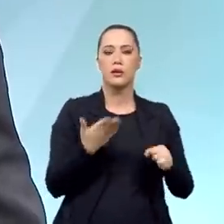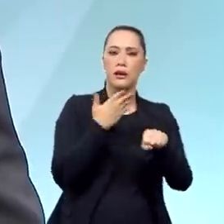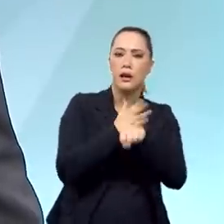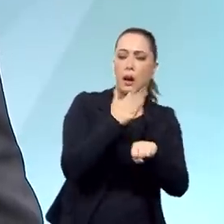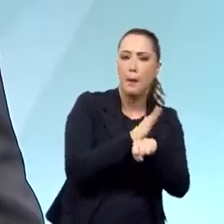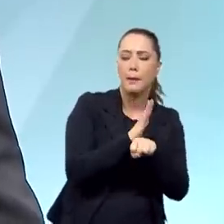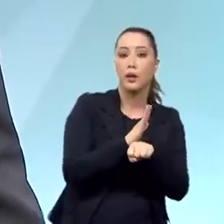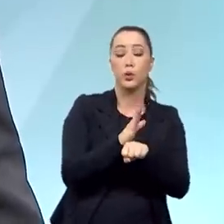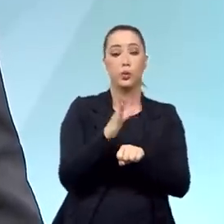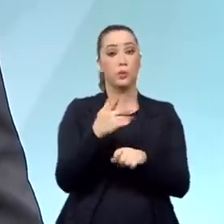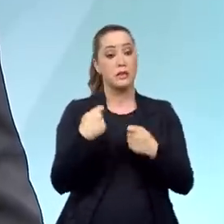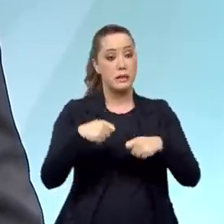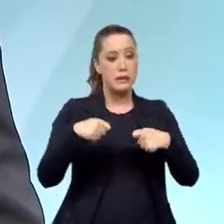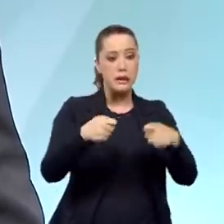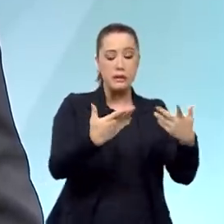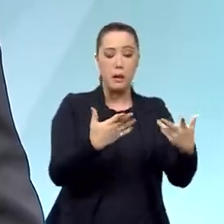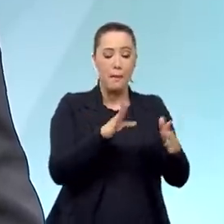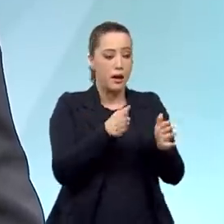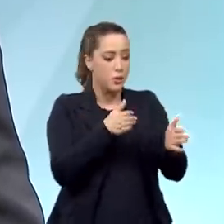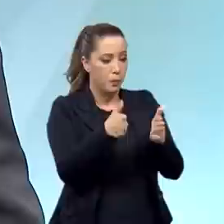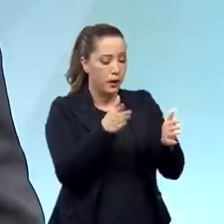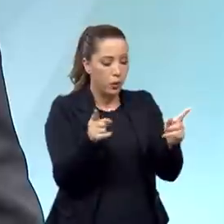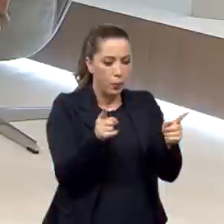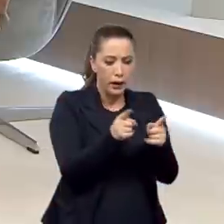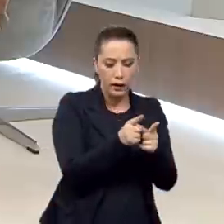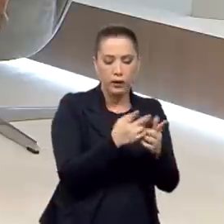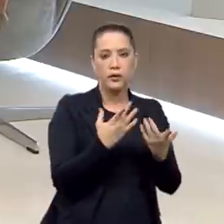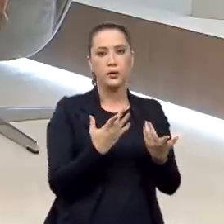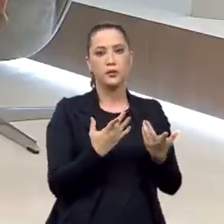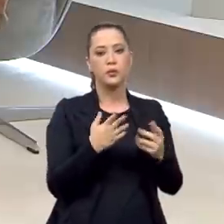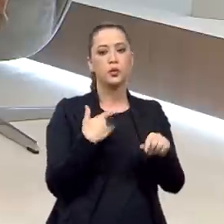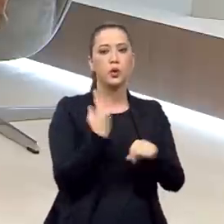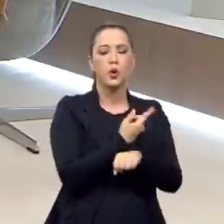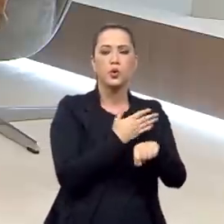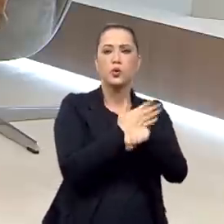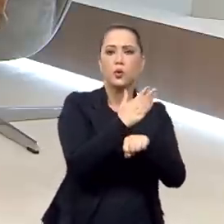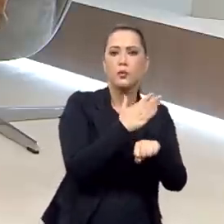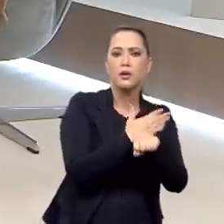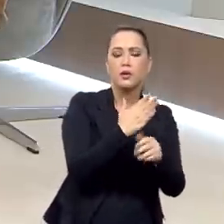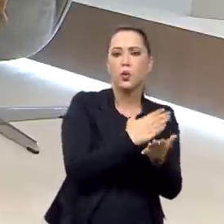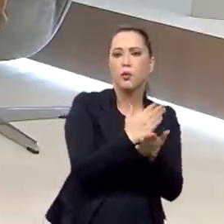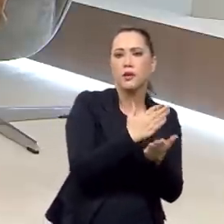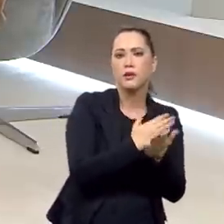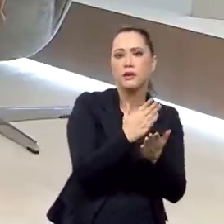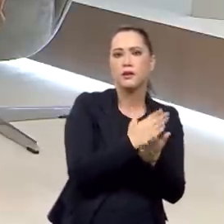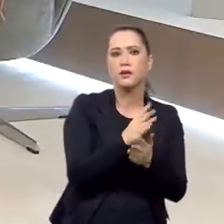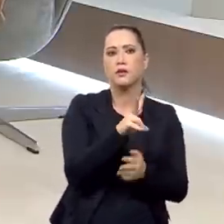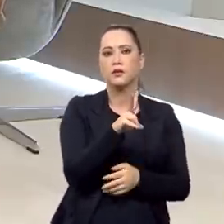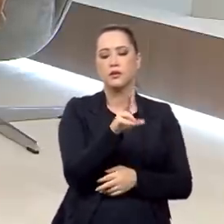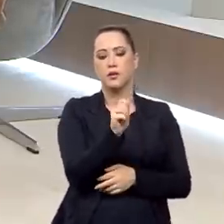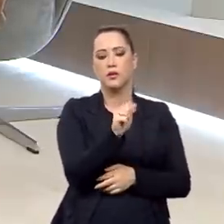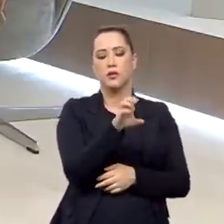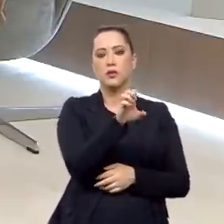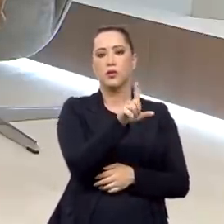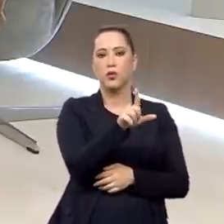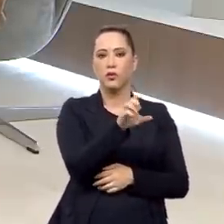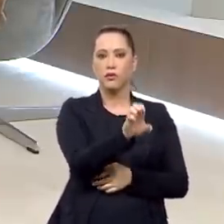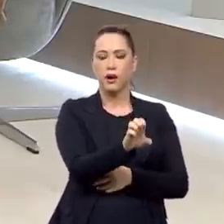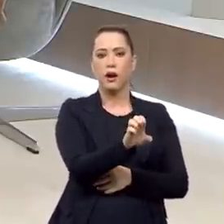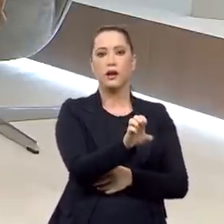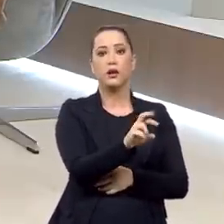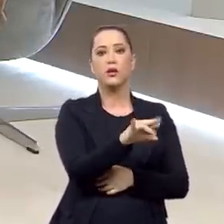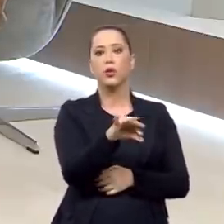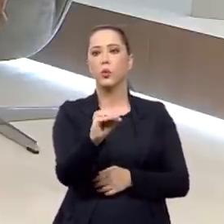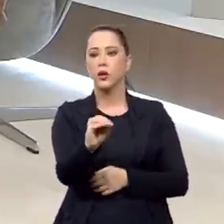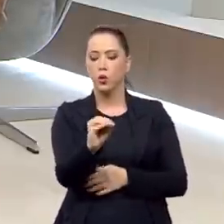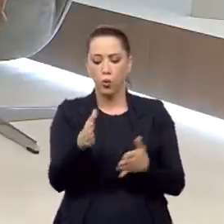foi bastante curto. Nós começamos as operações no Vale do Rio Sérquio, que foram de pequena monta,